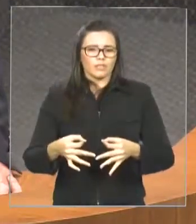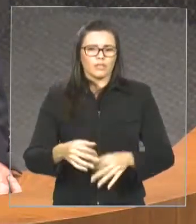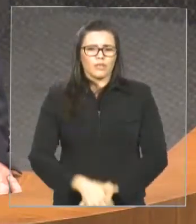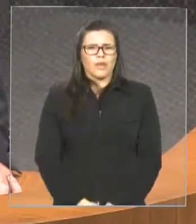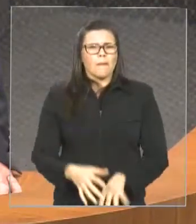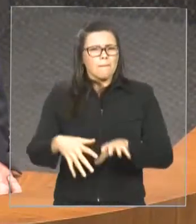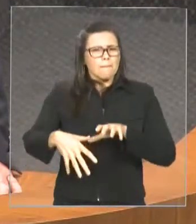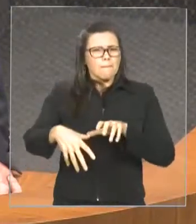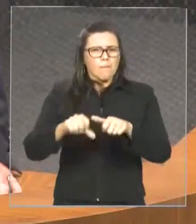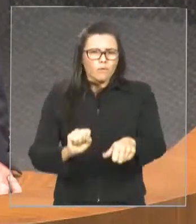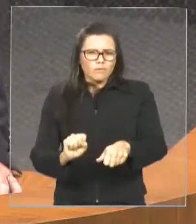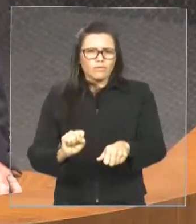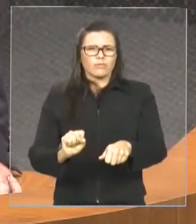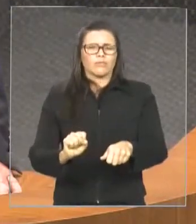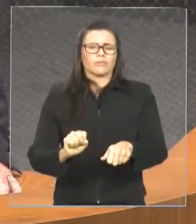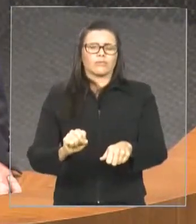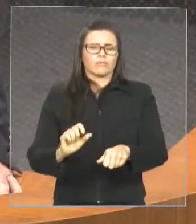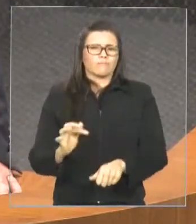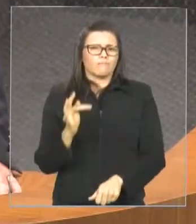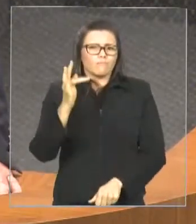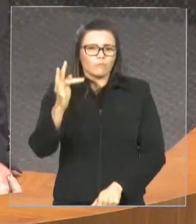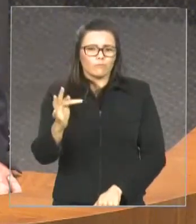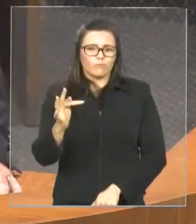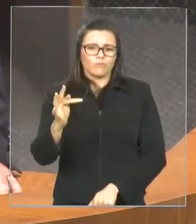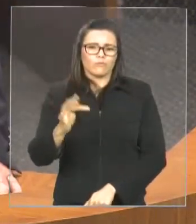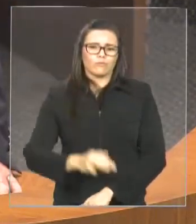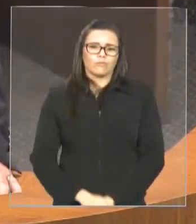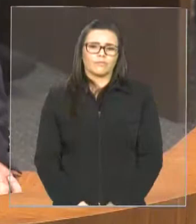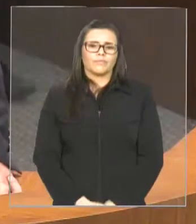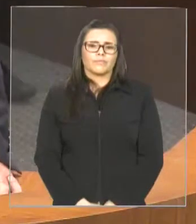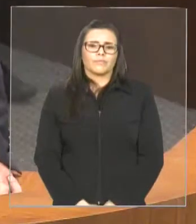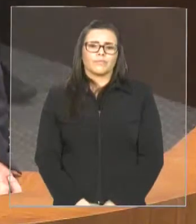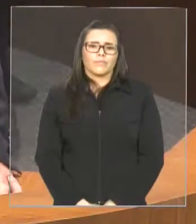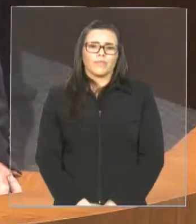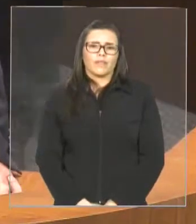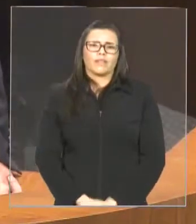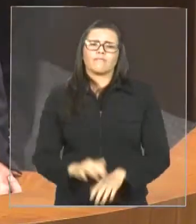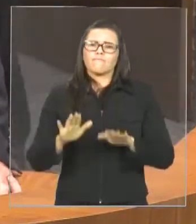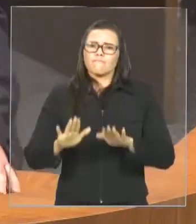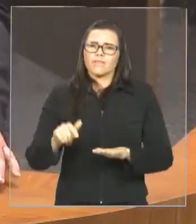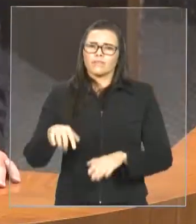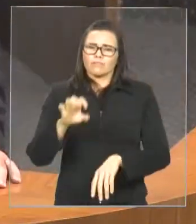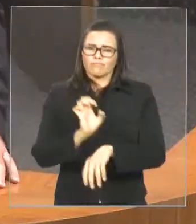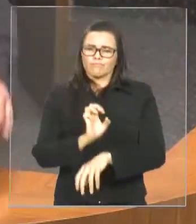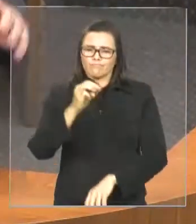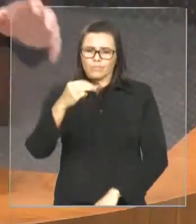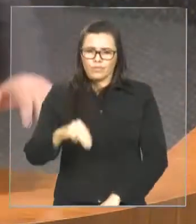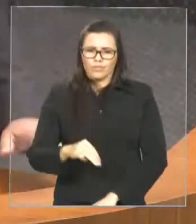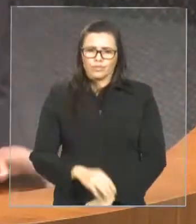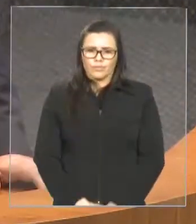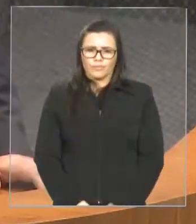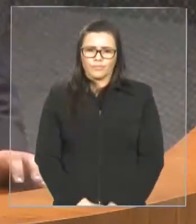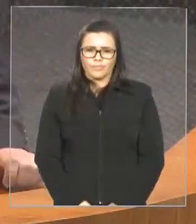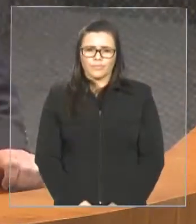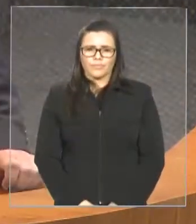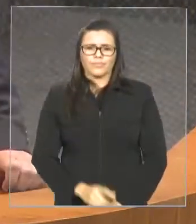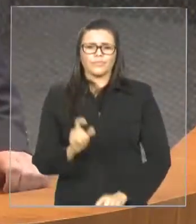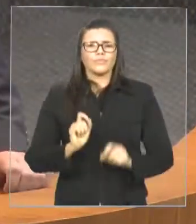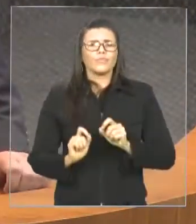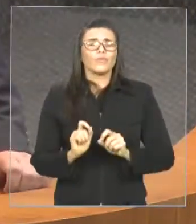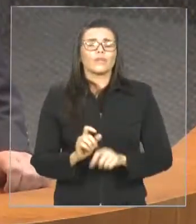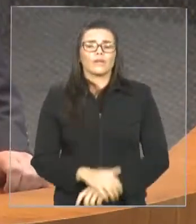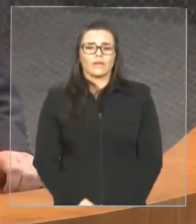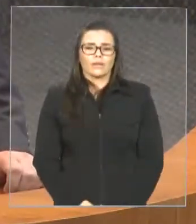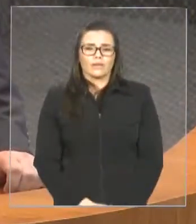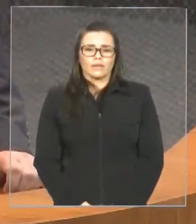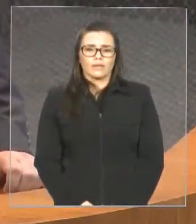profissionais de qualidade pelo mercado de trabalho maranhense. Garantindo que essas pessoas não precisem, deputado Souza Neto,